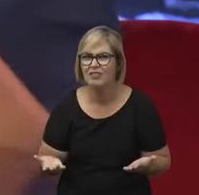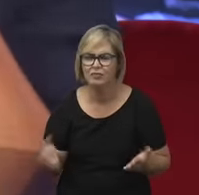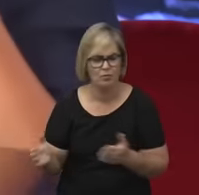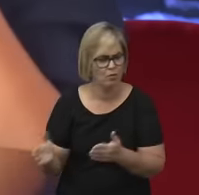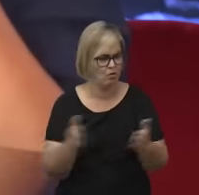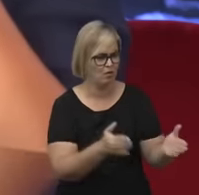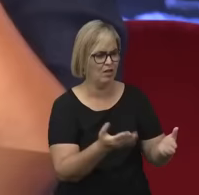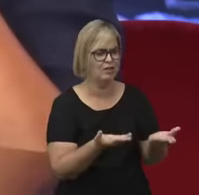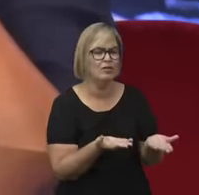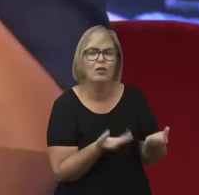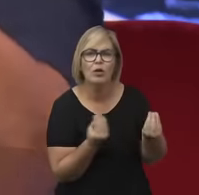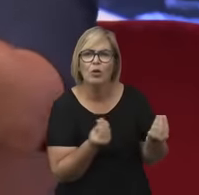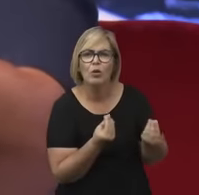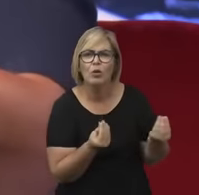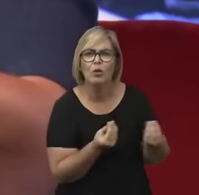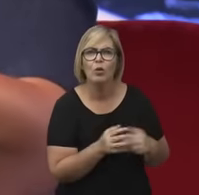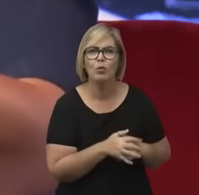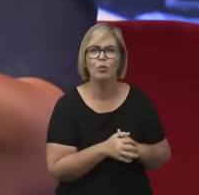vicioso?